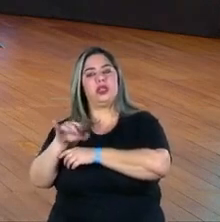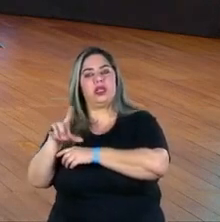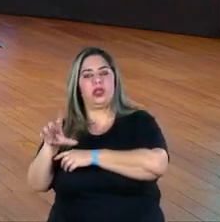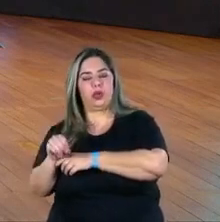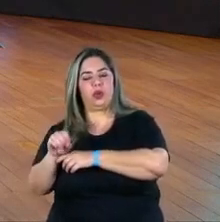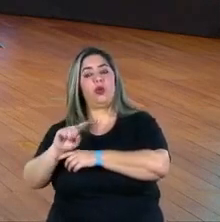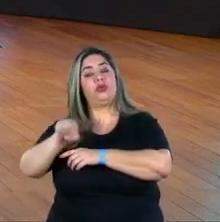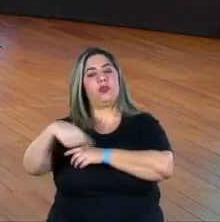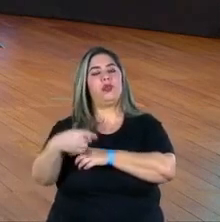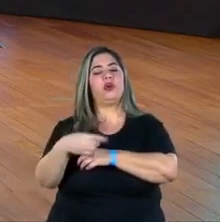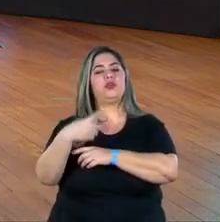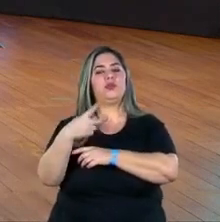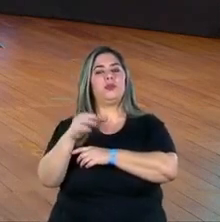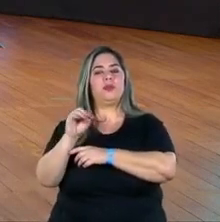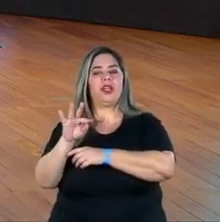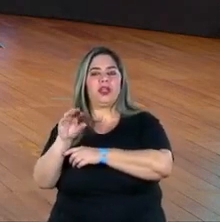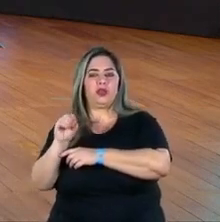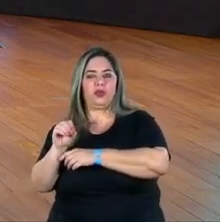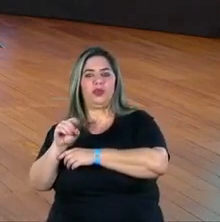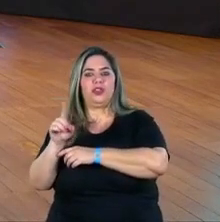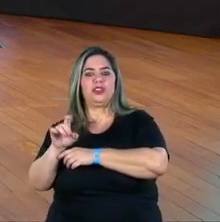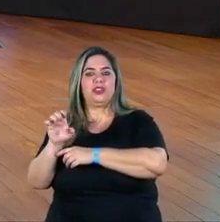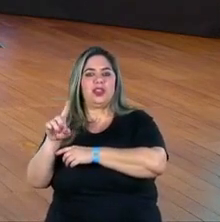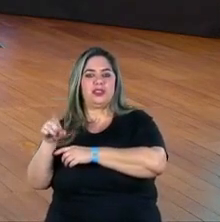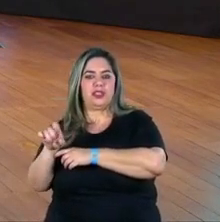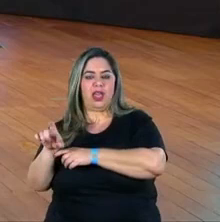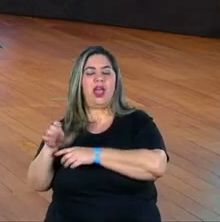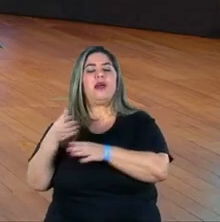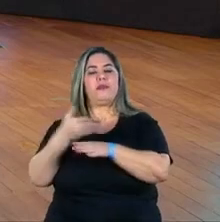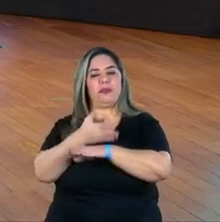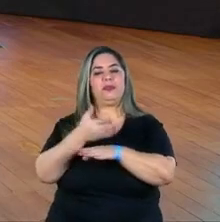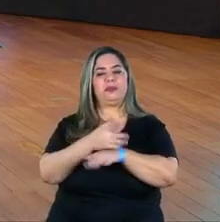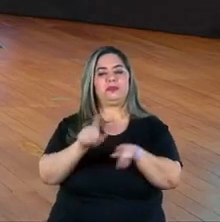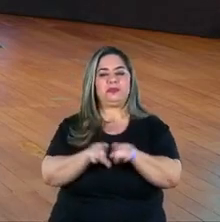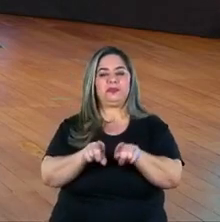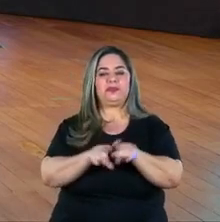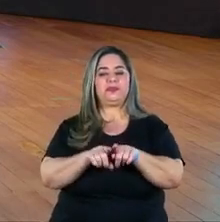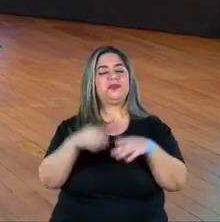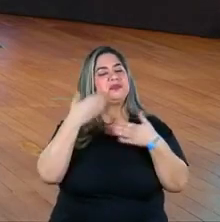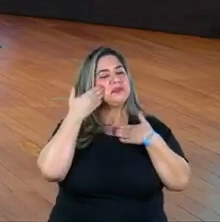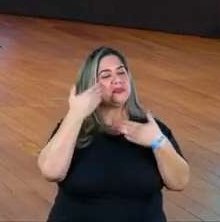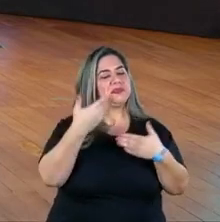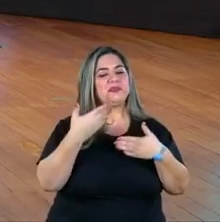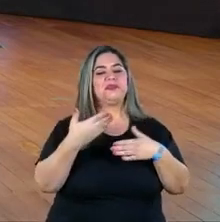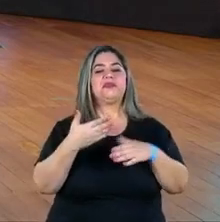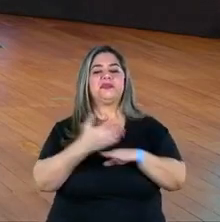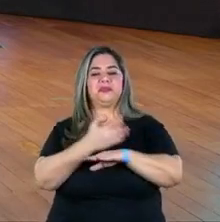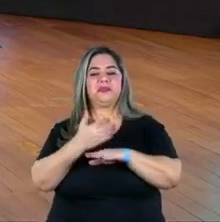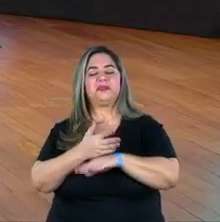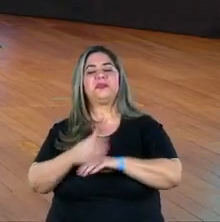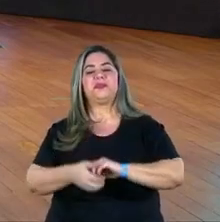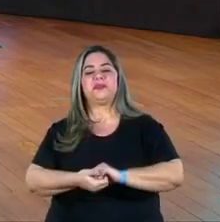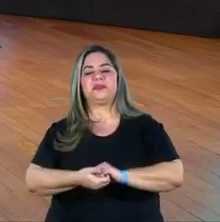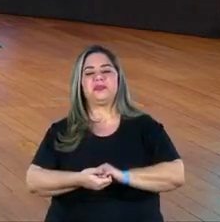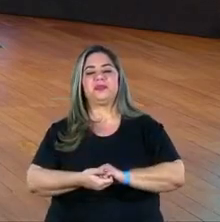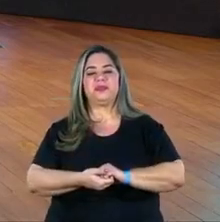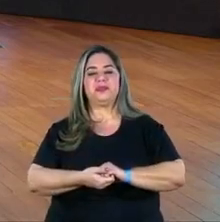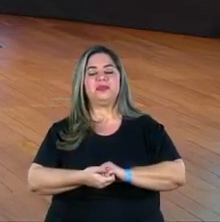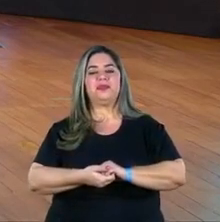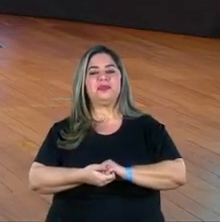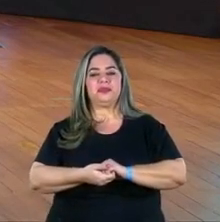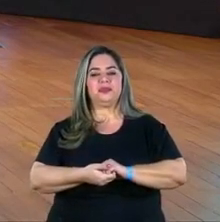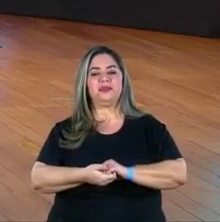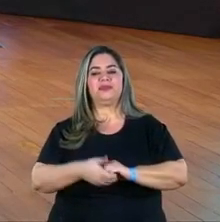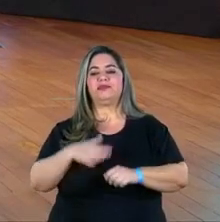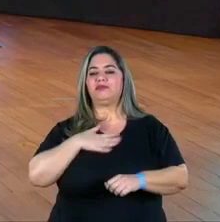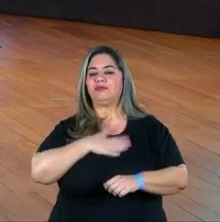Zezé entra com a gente também. Sejam muito bem-vindos. Muito obrigada pela presença. Obrigado, obrigado. É um prazer